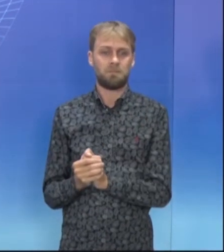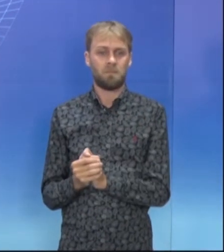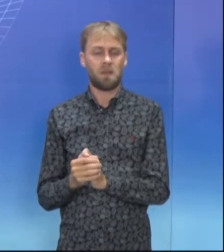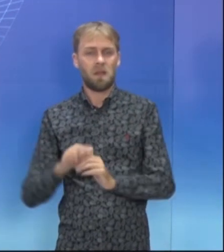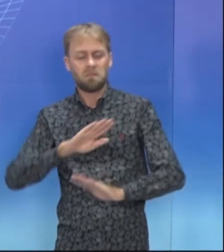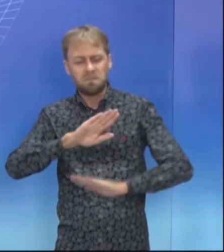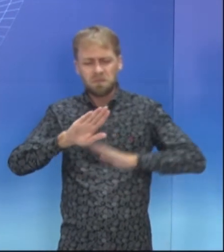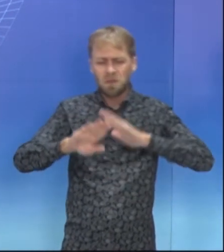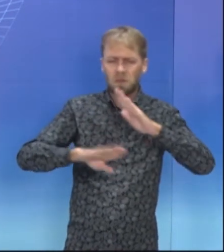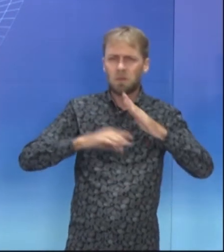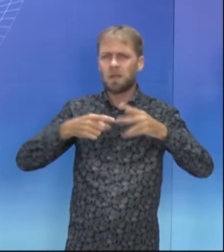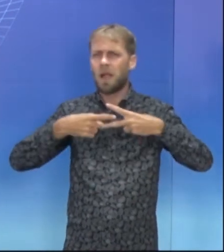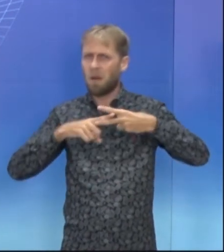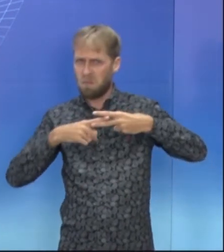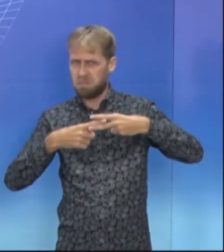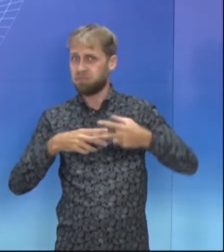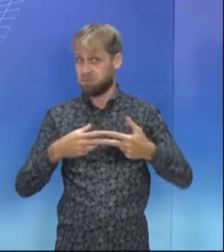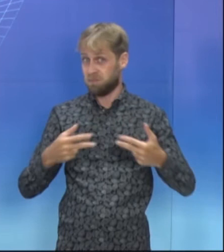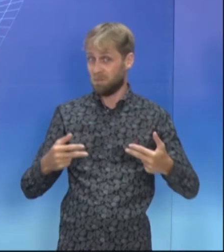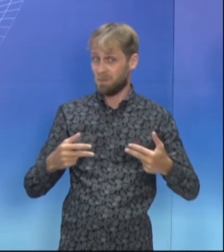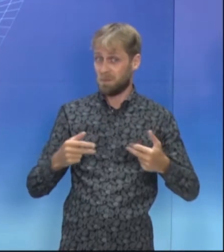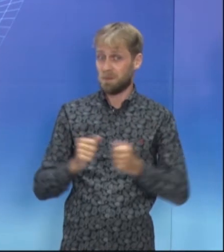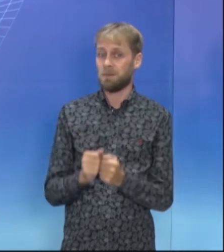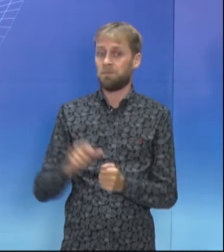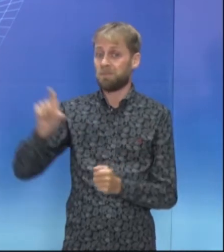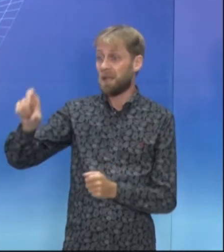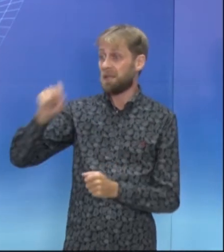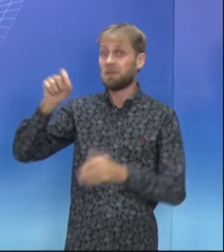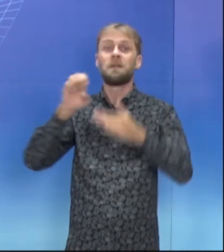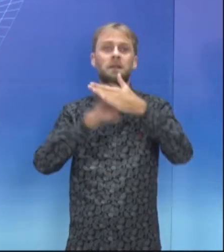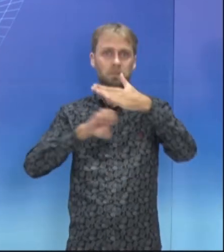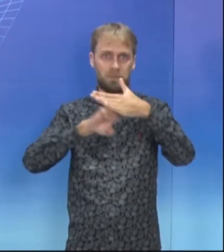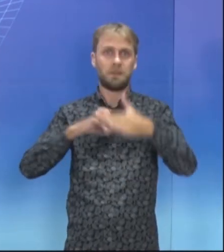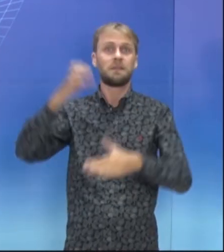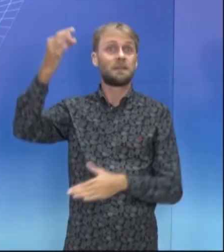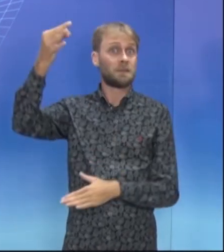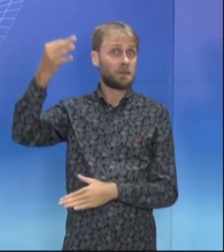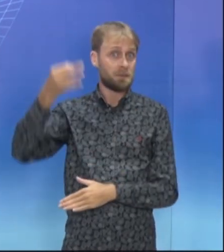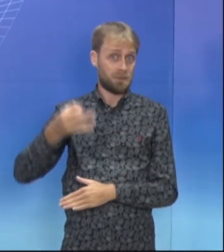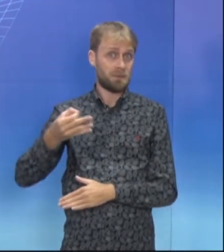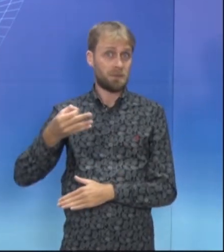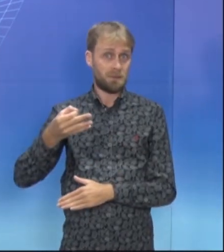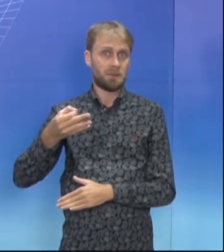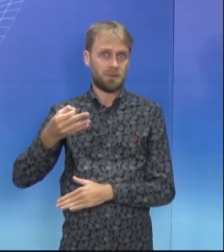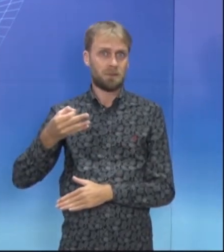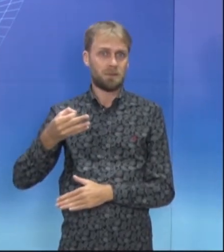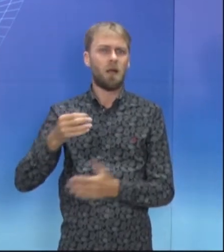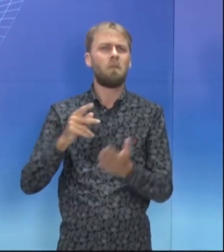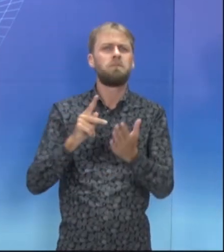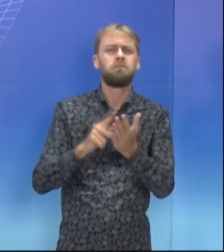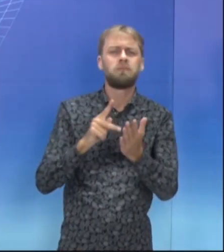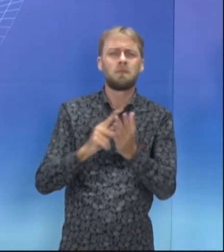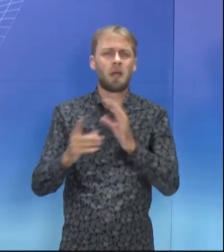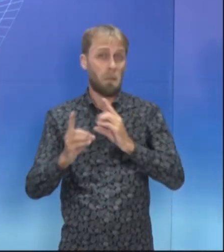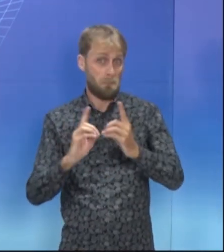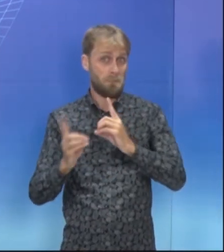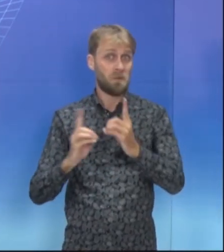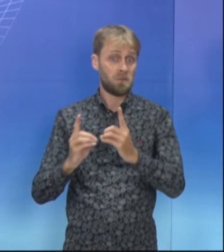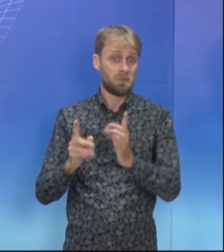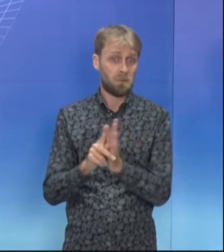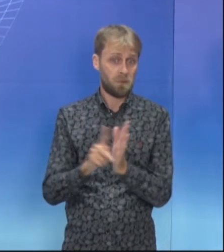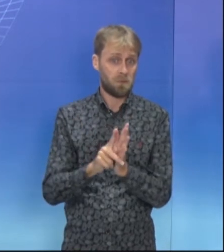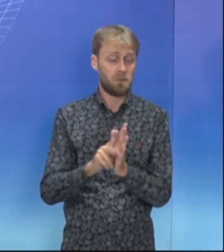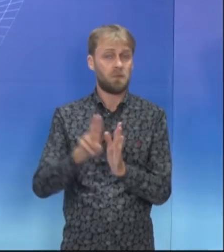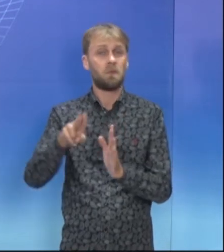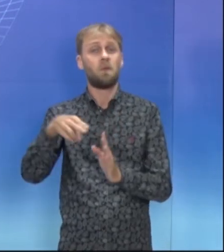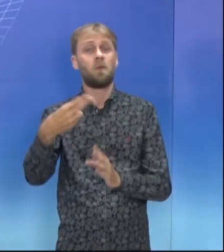Manutenção do motor? Escolha da empresa certa? Consistência do produto? Ou